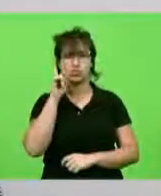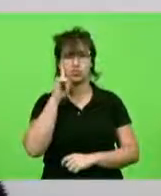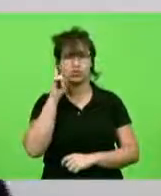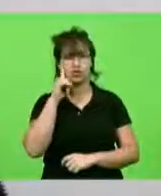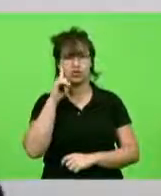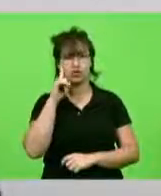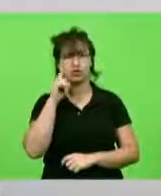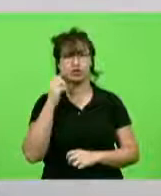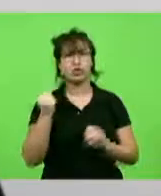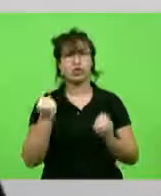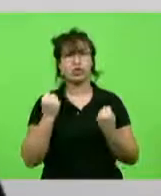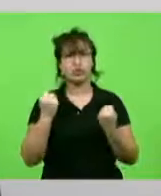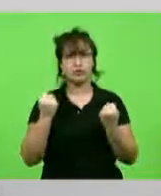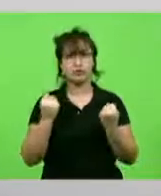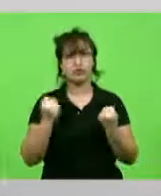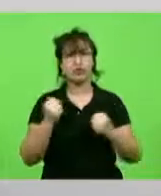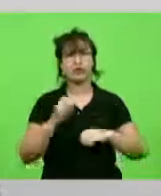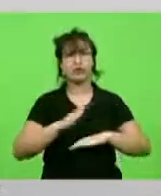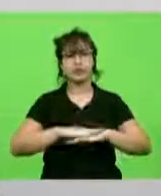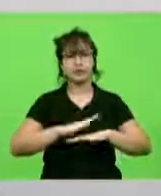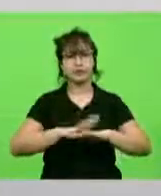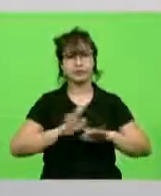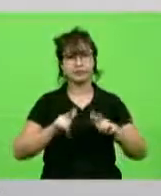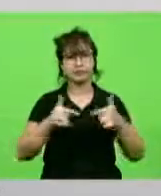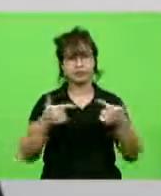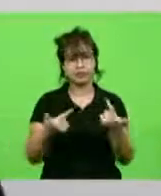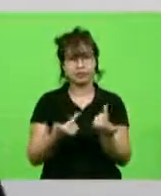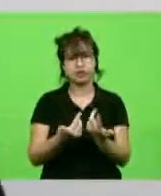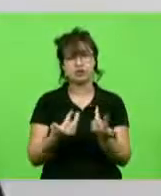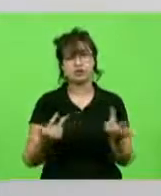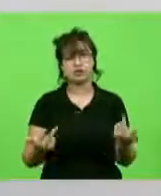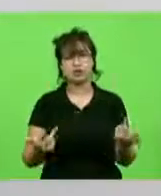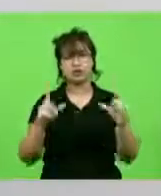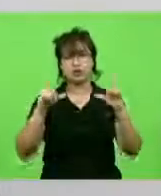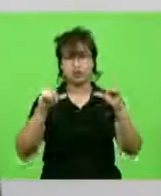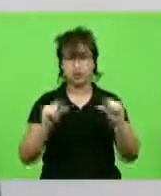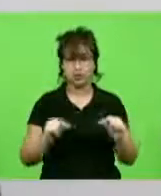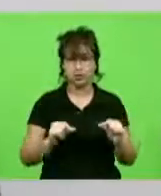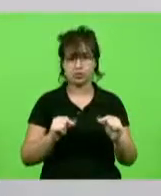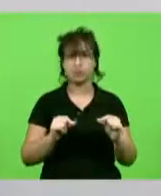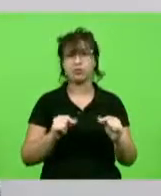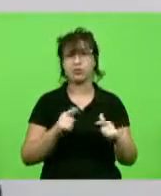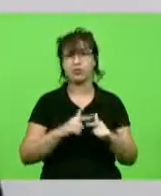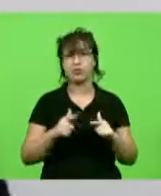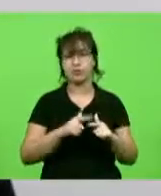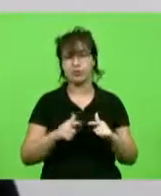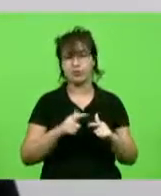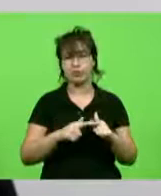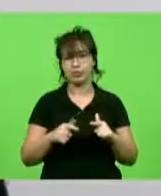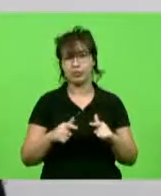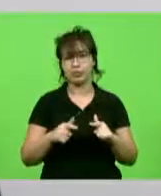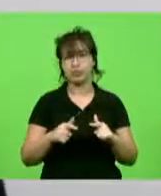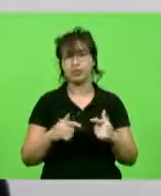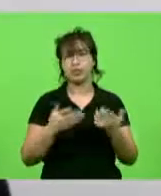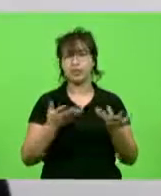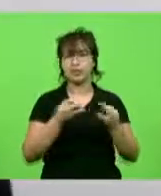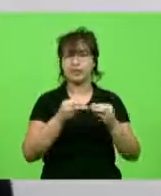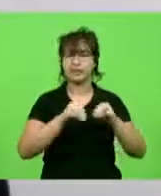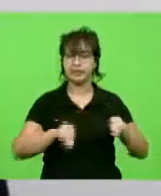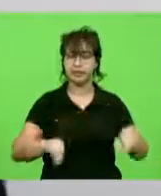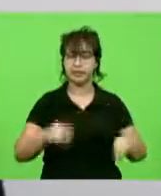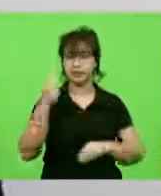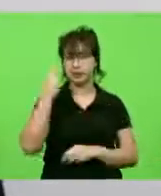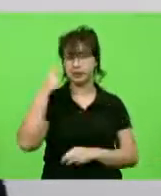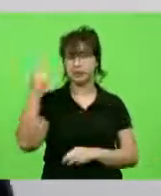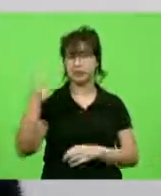ações que possam minorar esta gravíssima crise que o Estado vive, que o Brasil vive, lembrando que nós estamos hoje